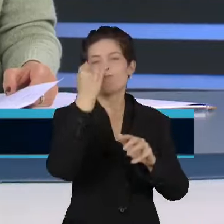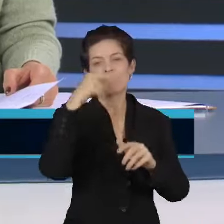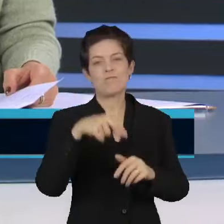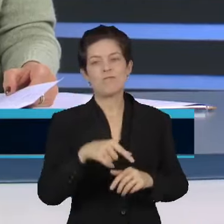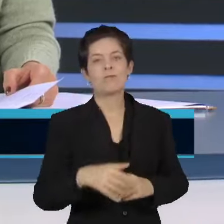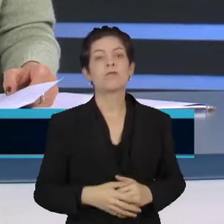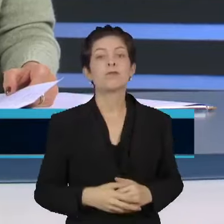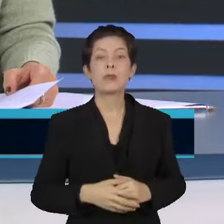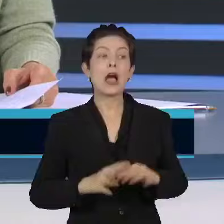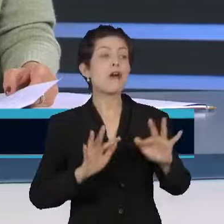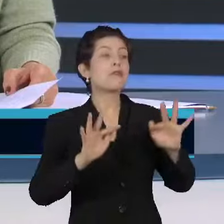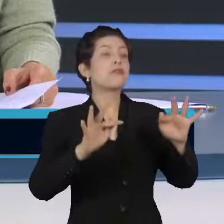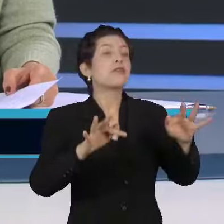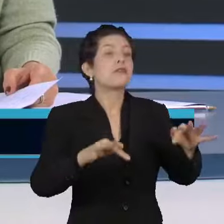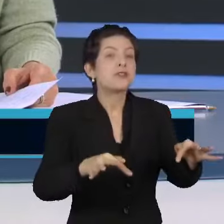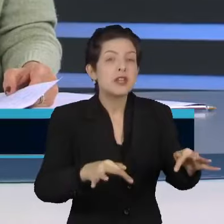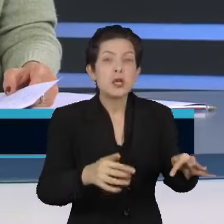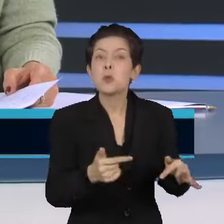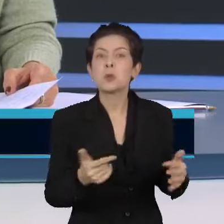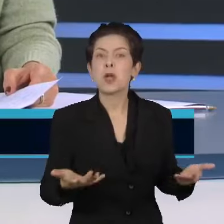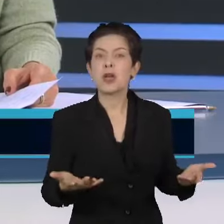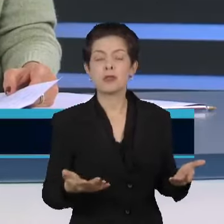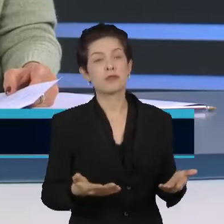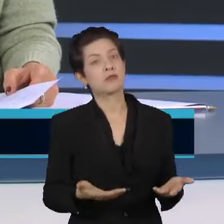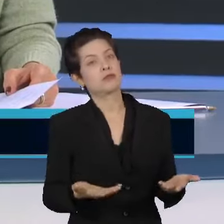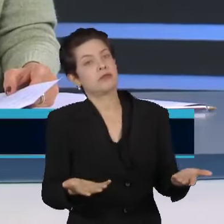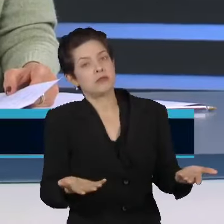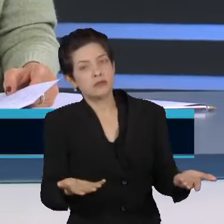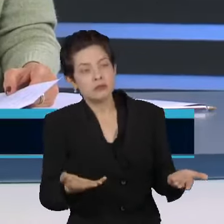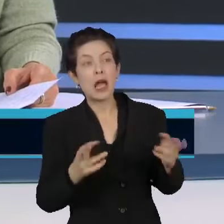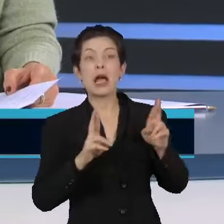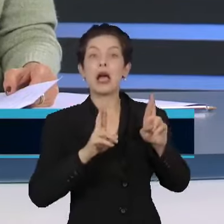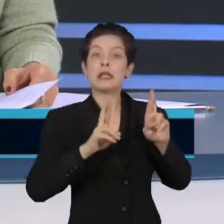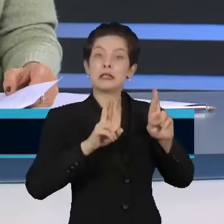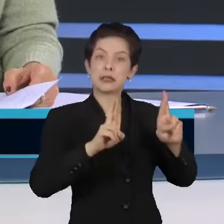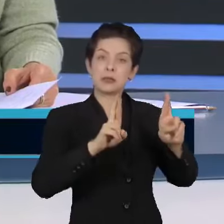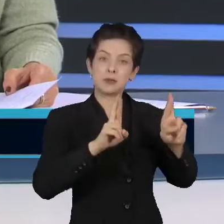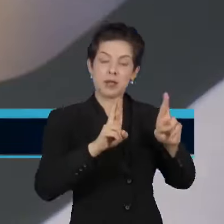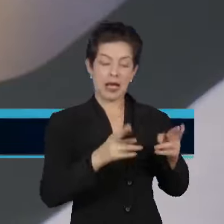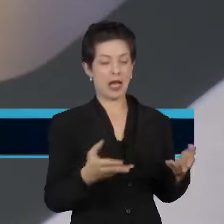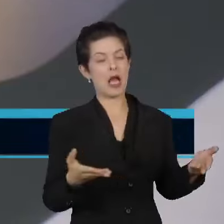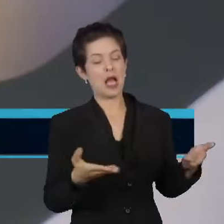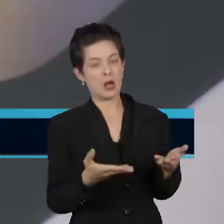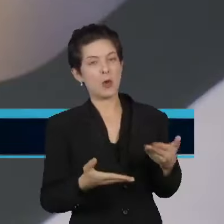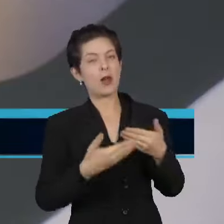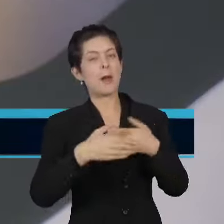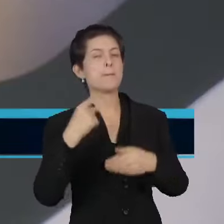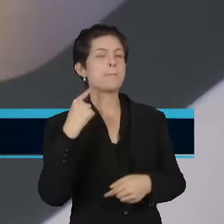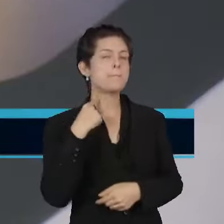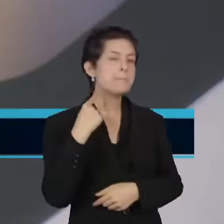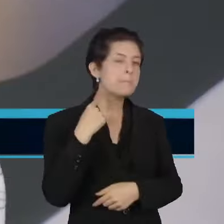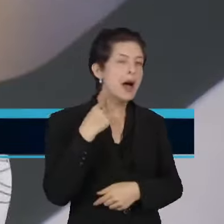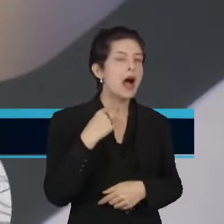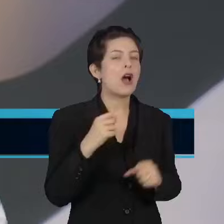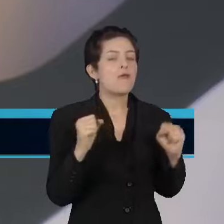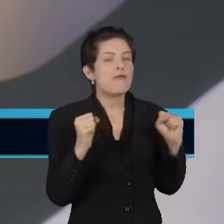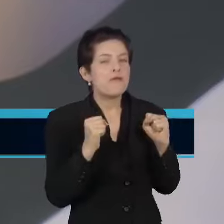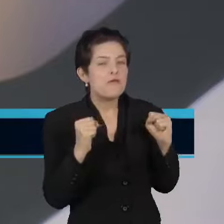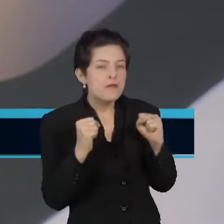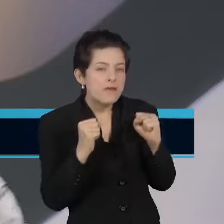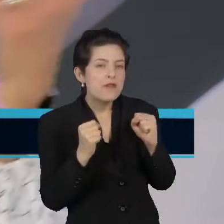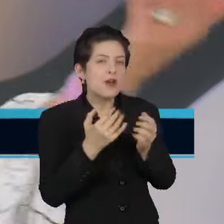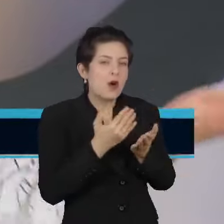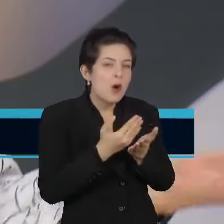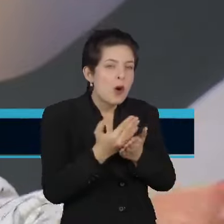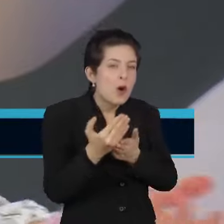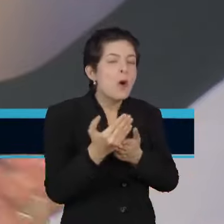quando isso não tem fim, eu te diria que deve, a expectativa é que agora, a partir de maio, principalmente mudando um